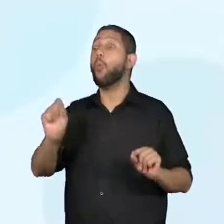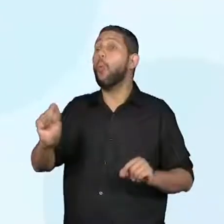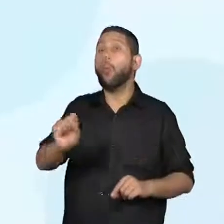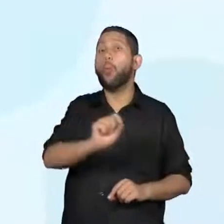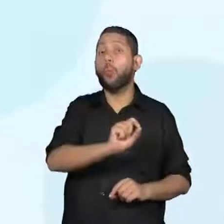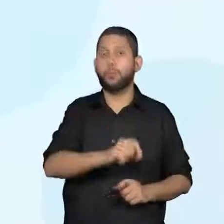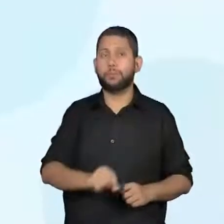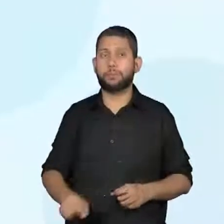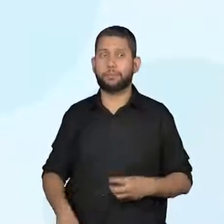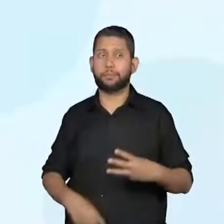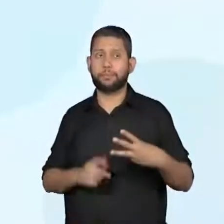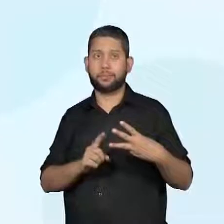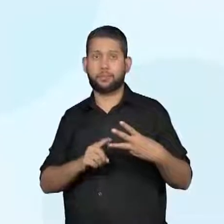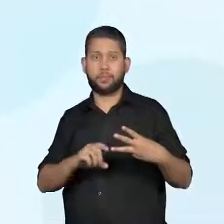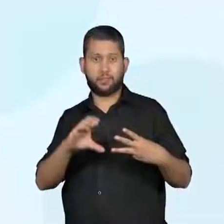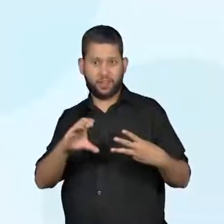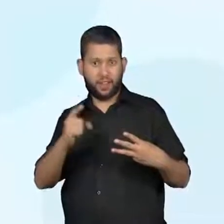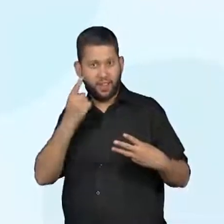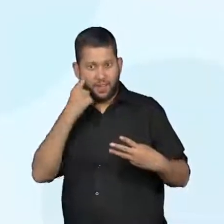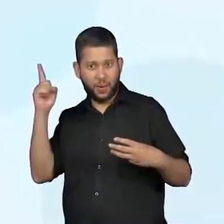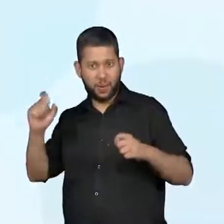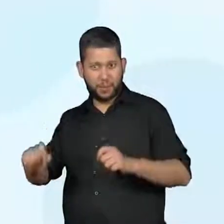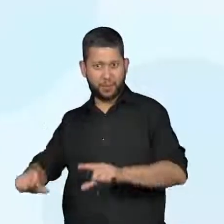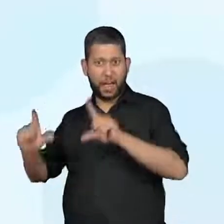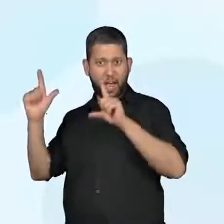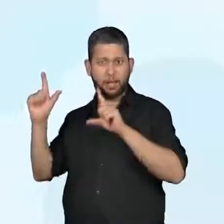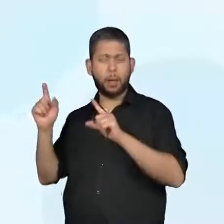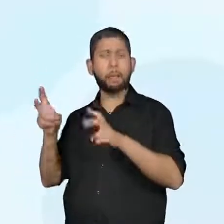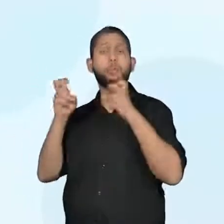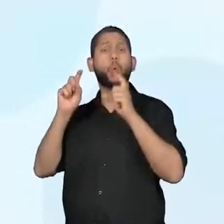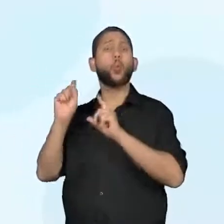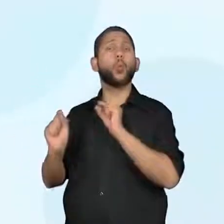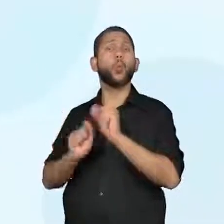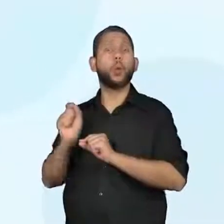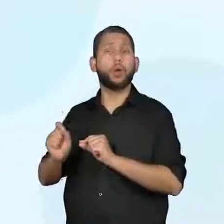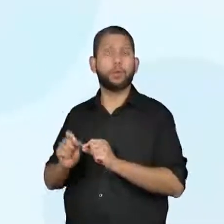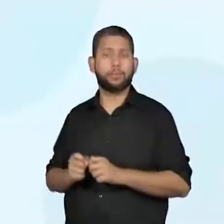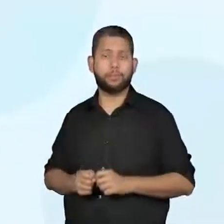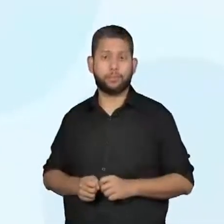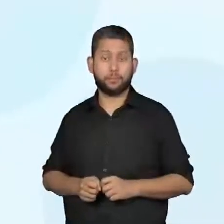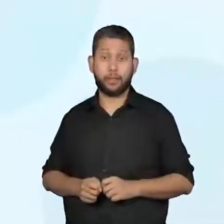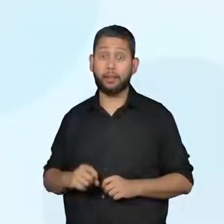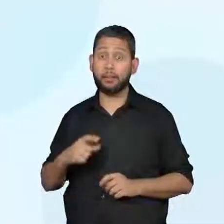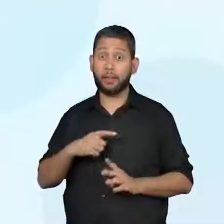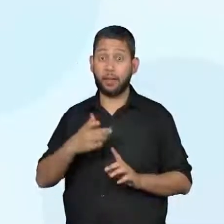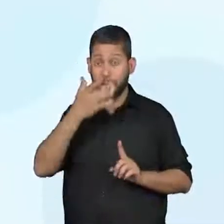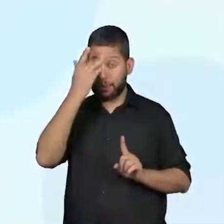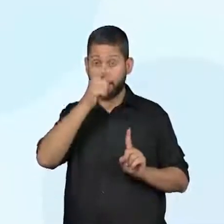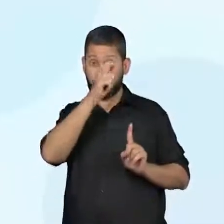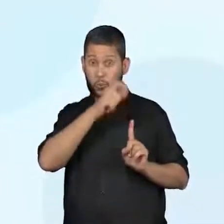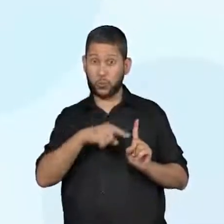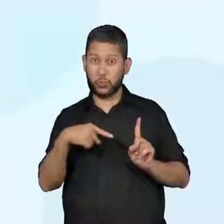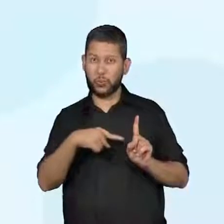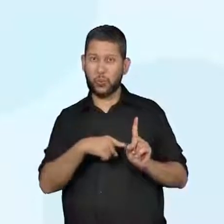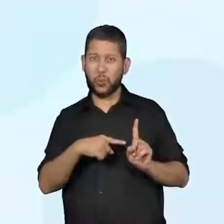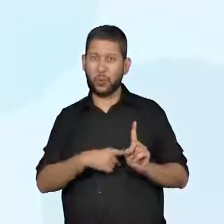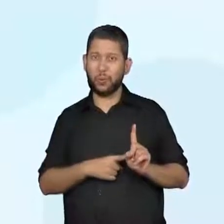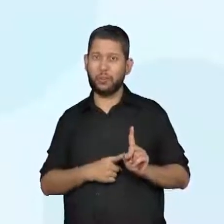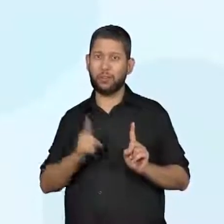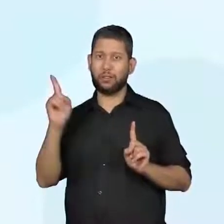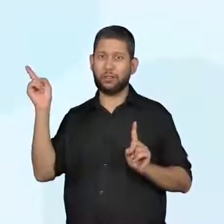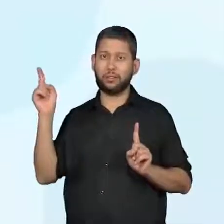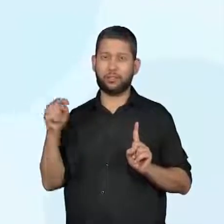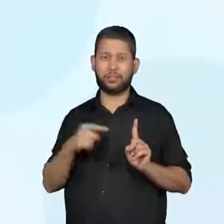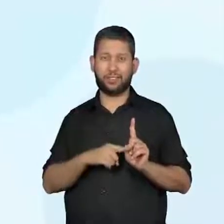consegue observar nessa imagem? Letra D, você acha que a personagem da imagem acima, opa, essa imagem